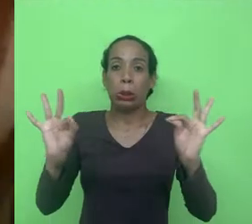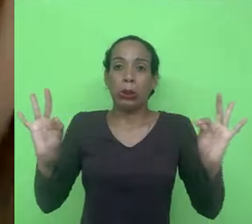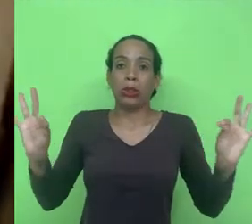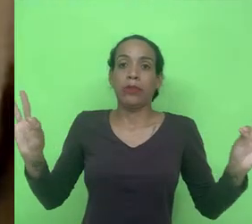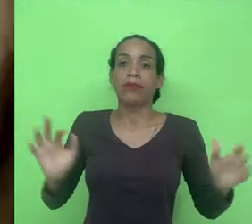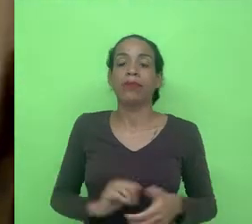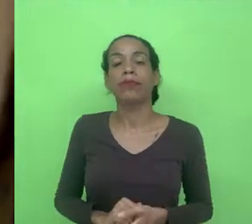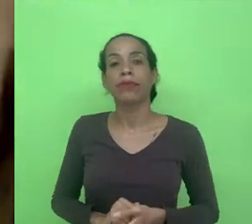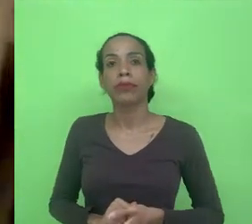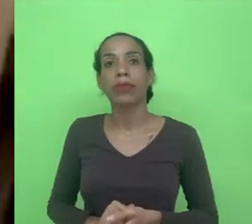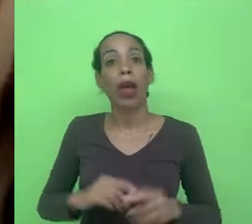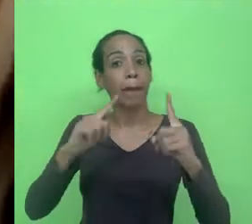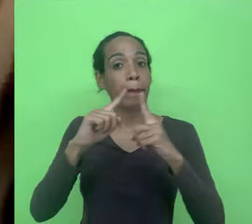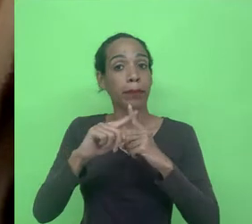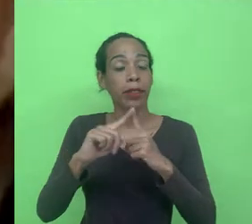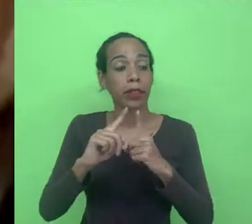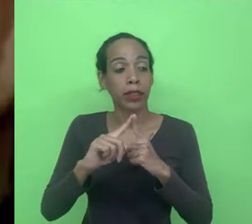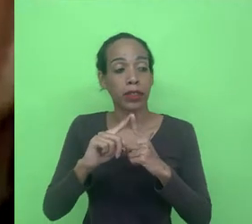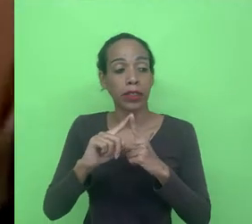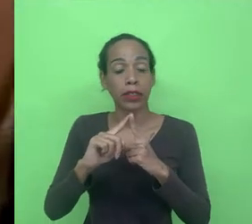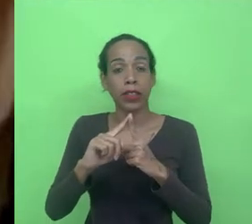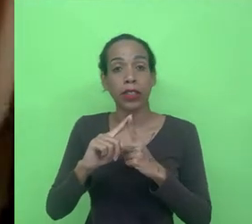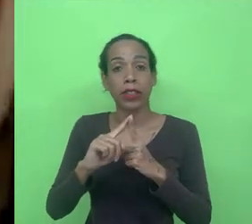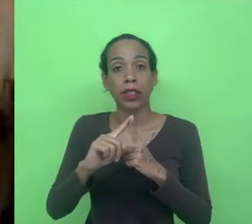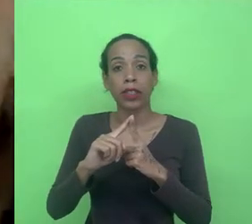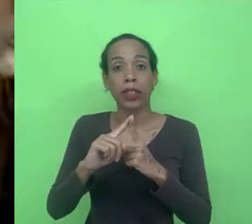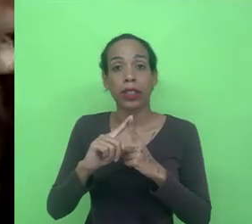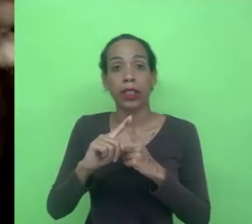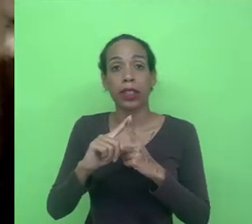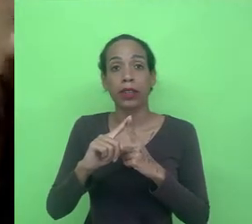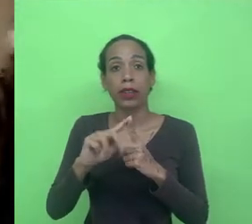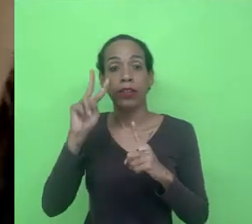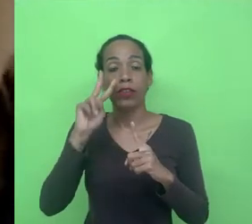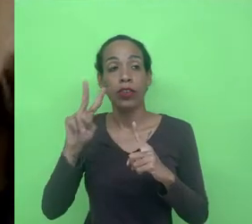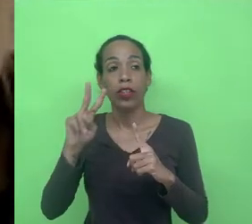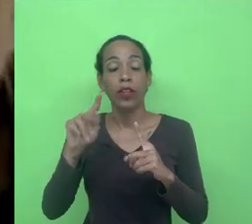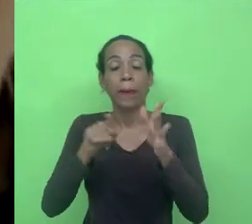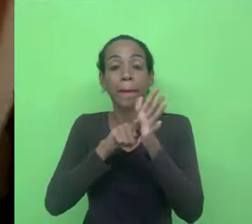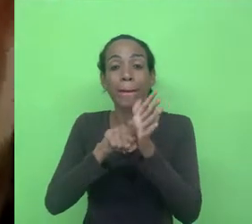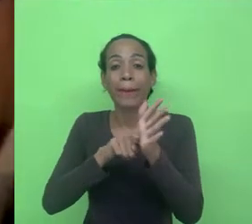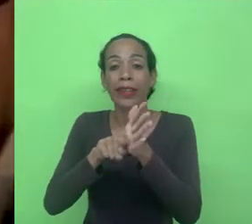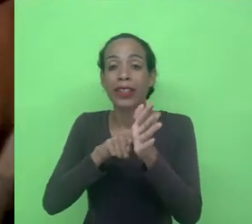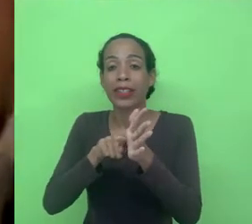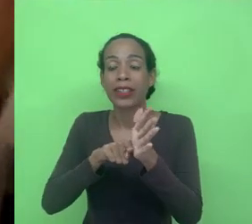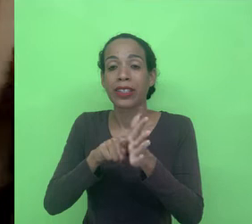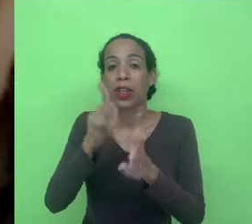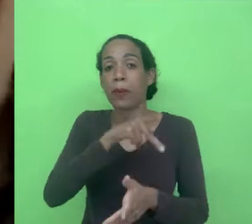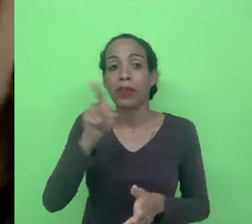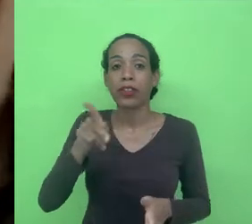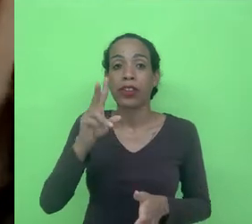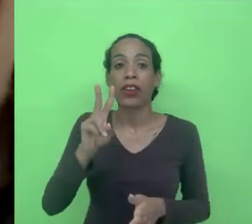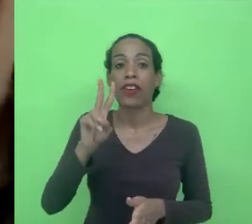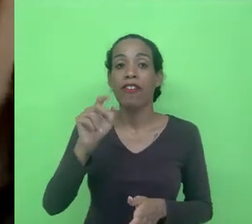primeiro em relação aos pontos que eu percebi de relevo no projeto de pesquisa do professor Valmir da